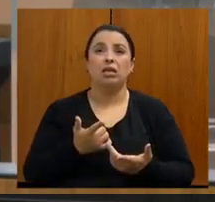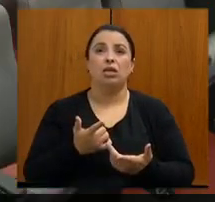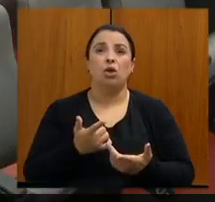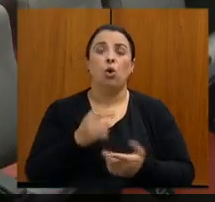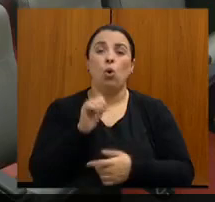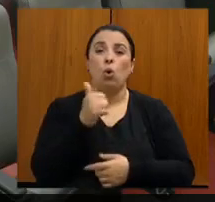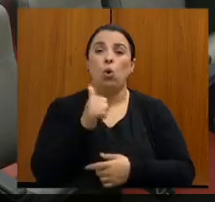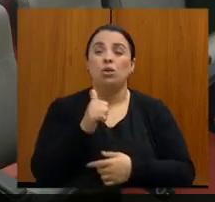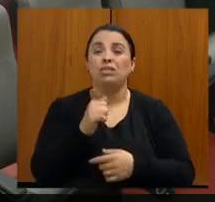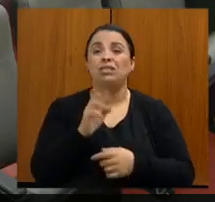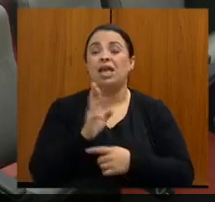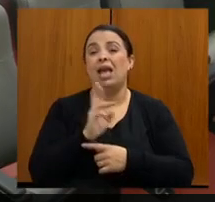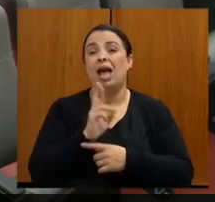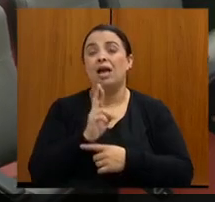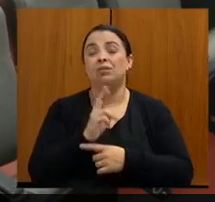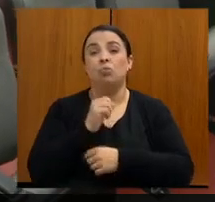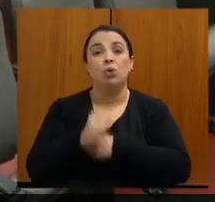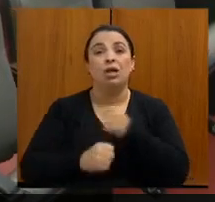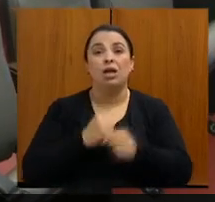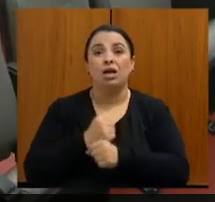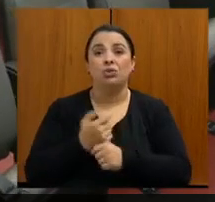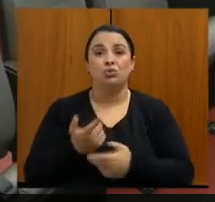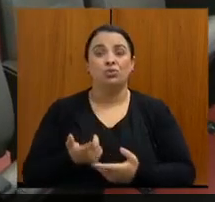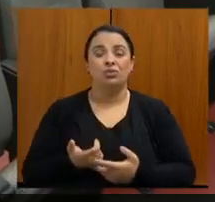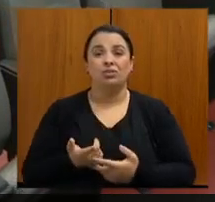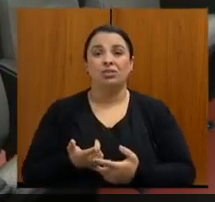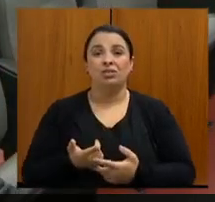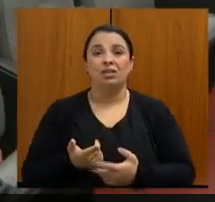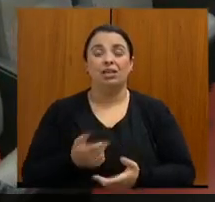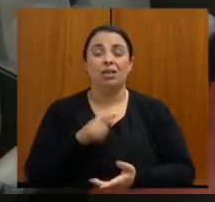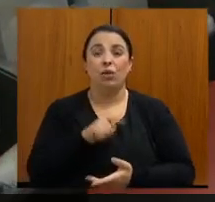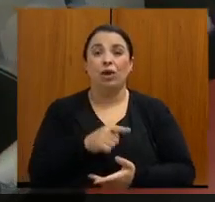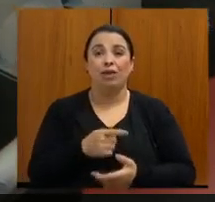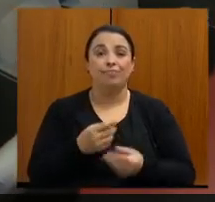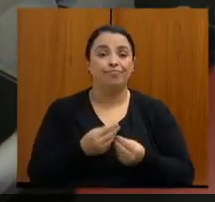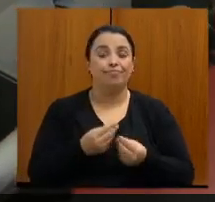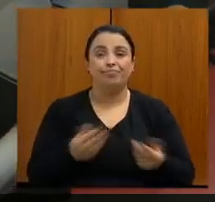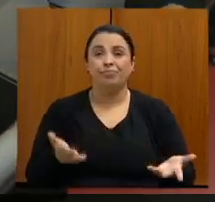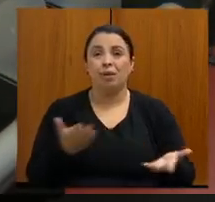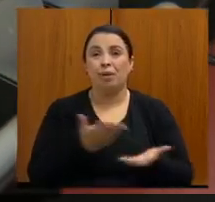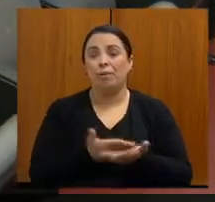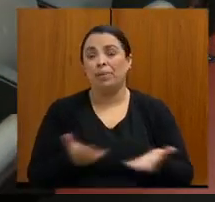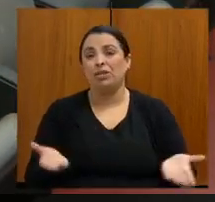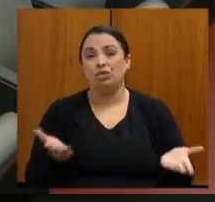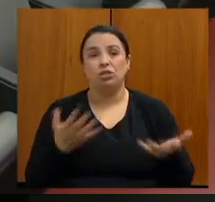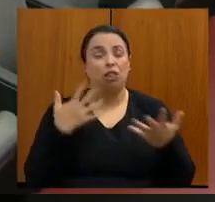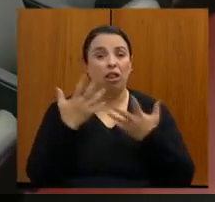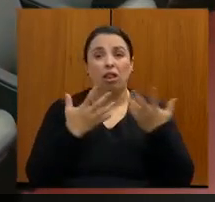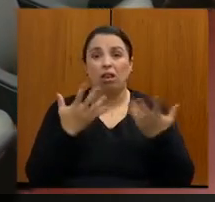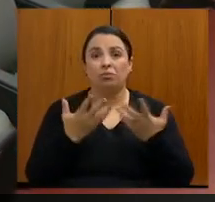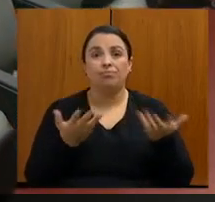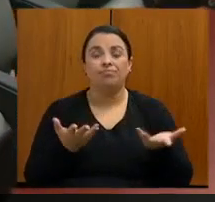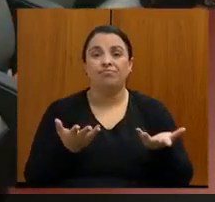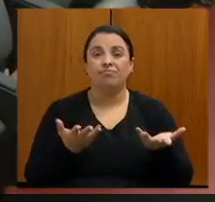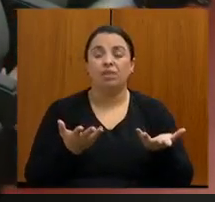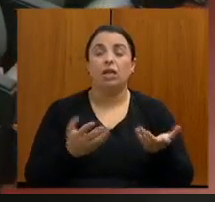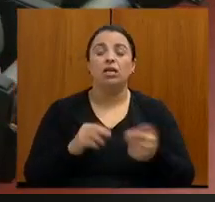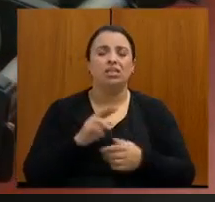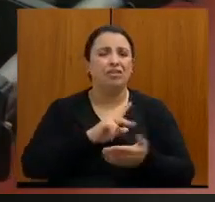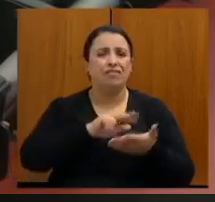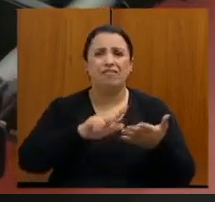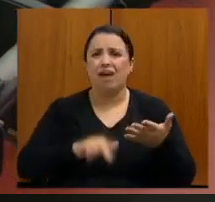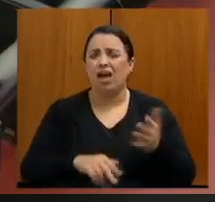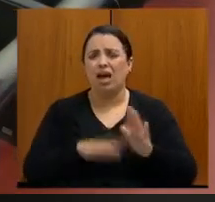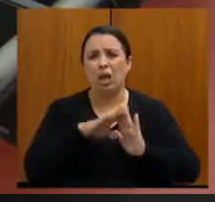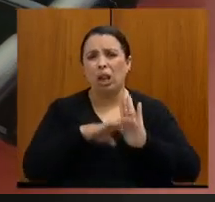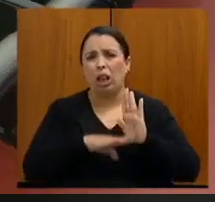dinheiro, por pouco que seja, ele fica perdido, porque ele está lá dentro, e são vários, se você pegar, fazer um